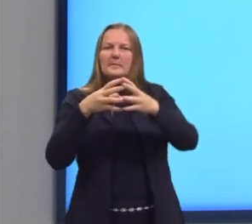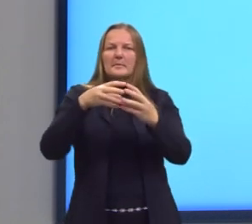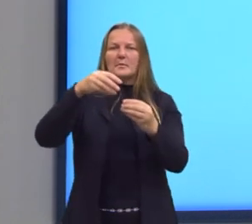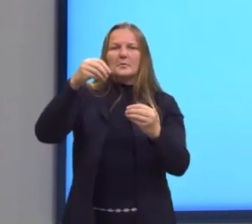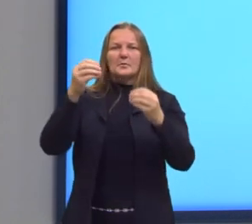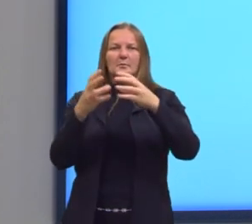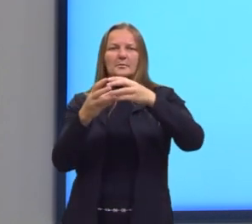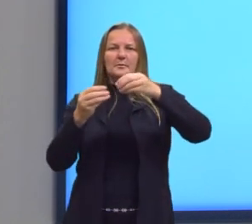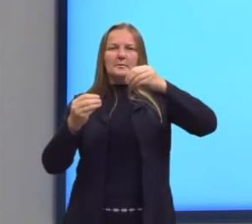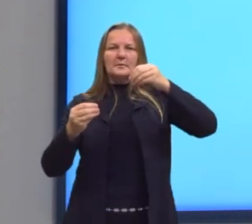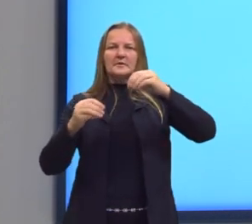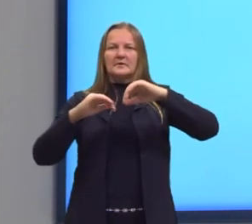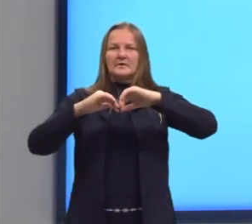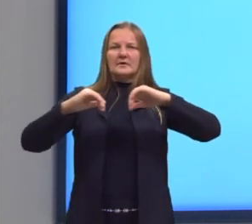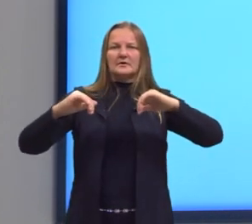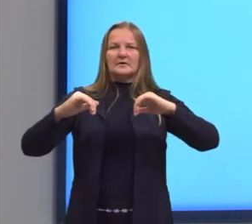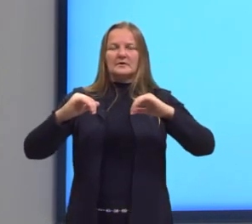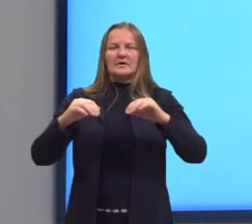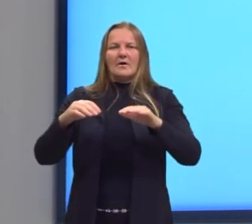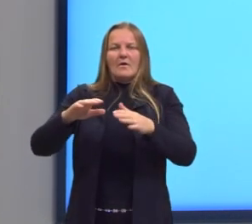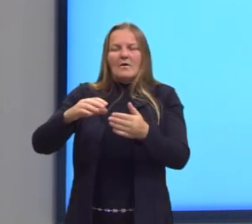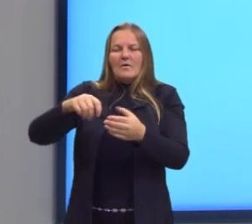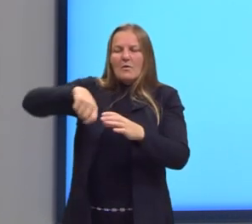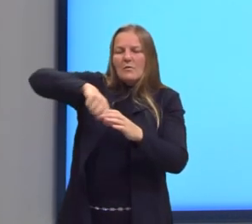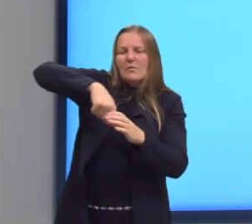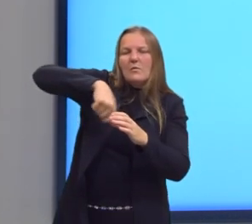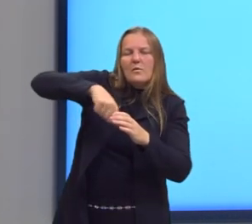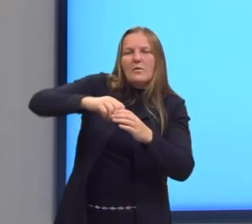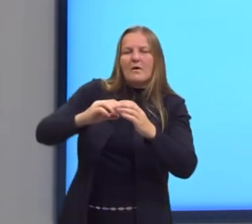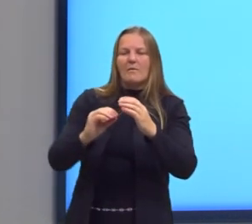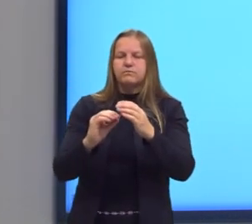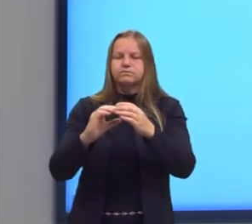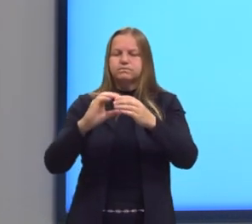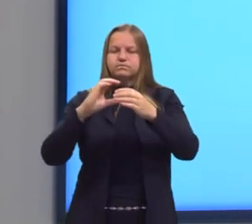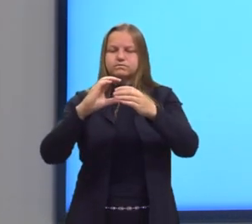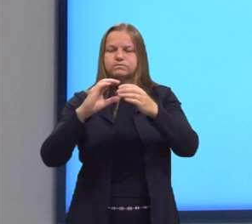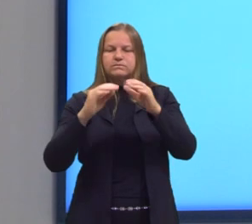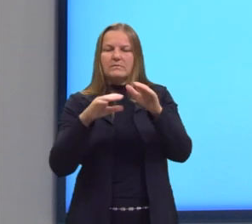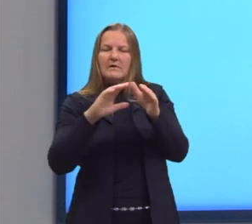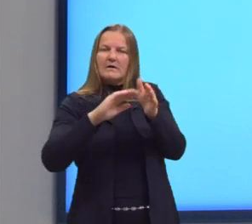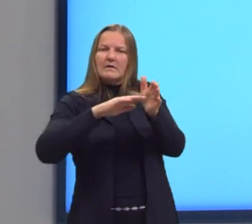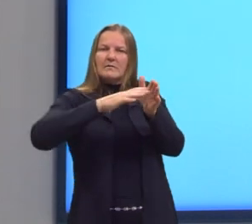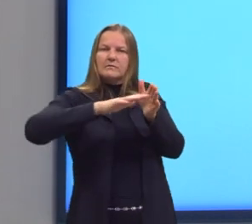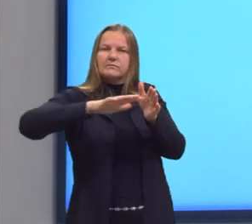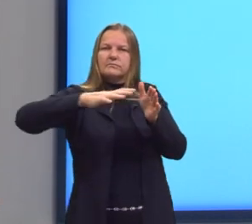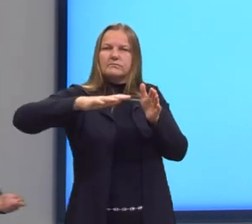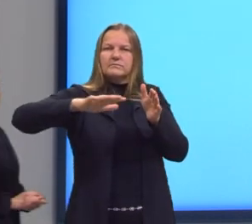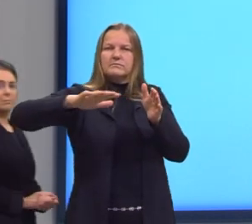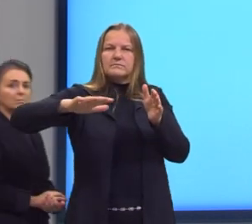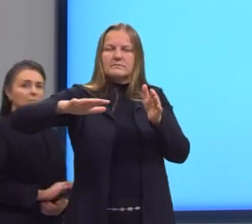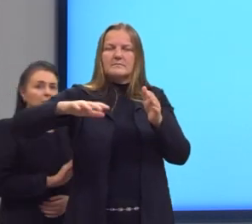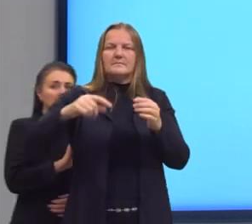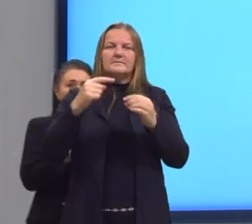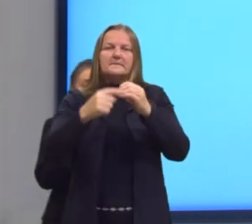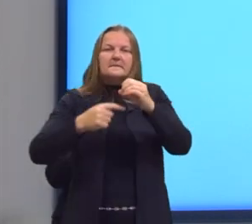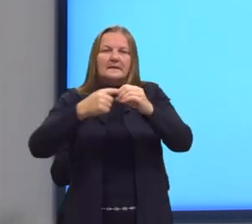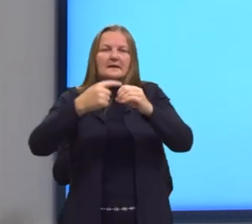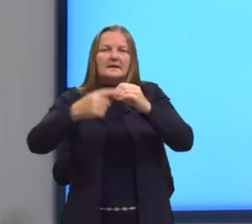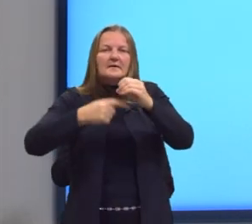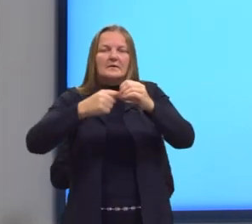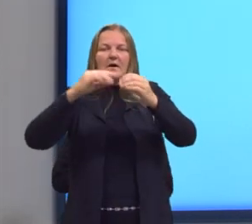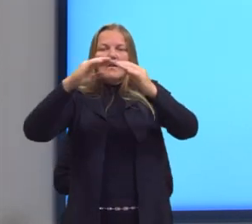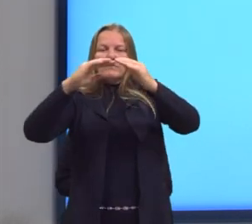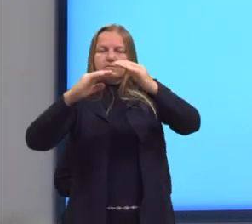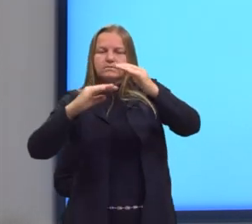separar como uma filtração, porque eu consigo enxergar as minhas partículas. E elas sedimentam